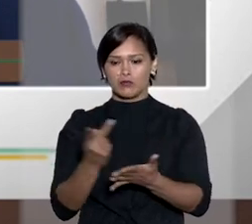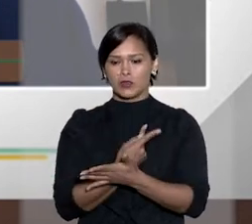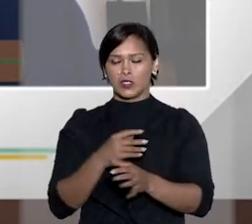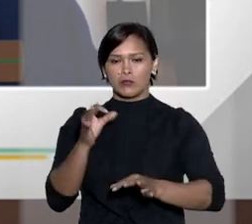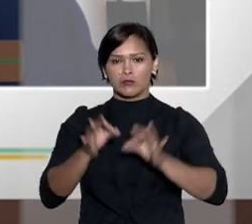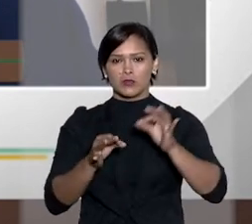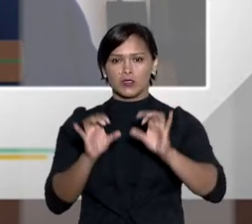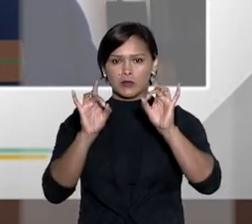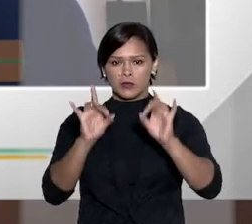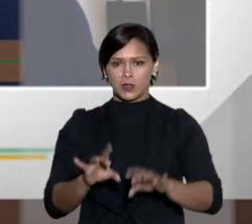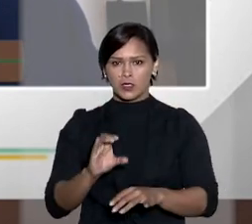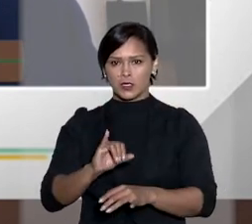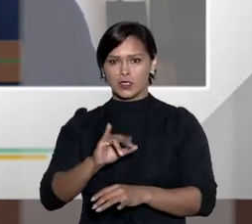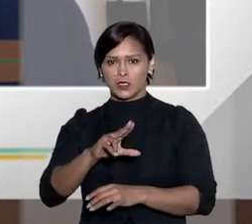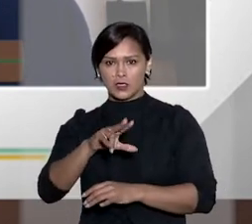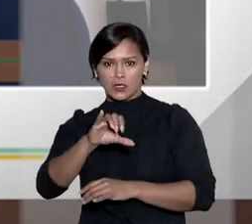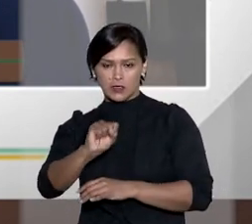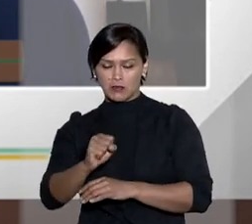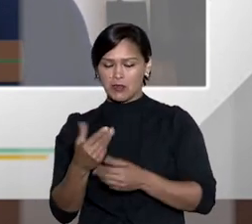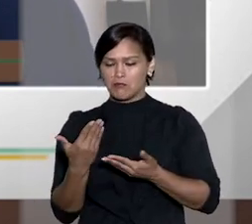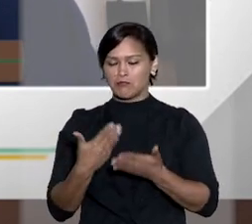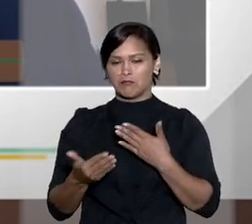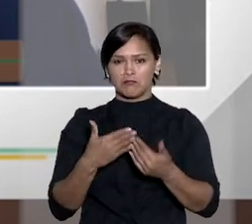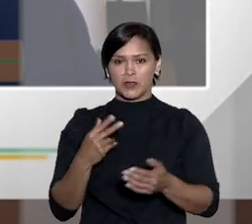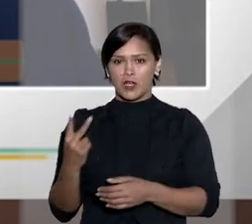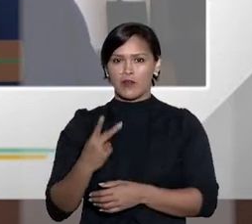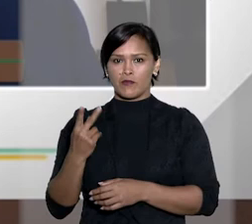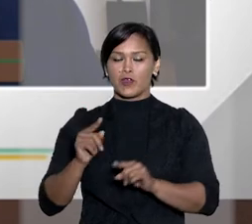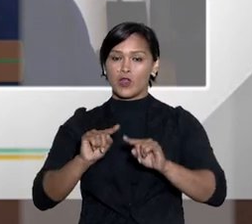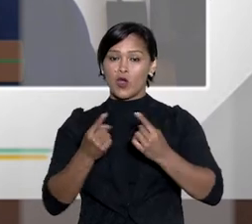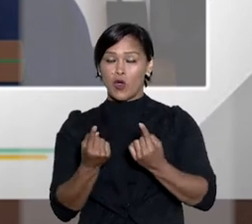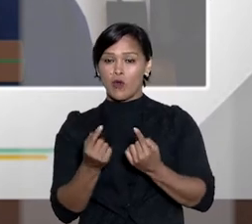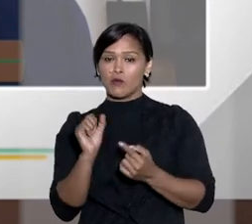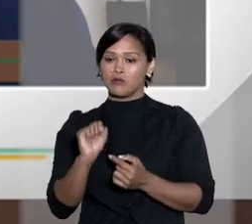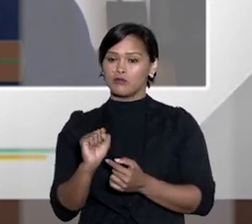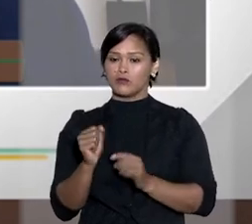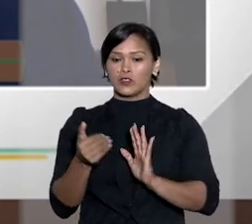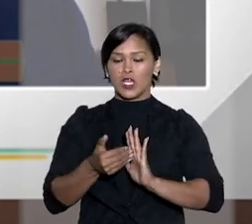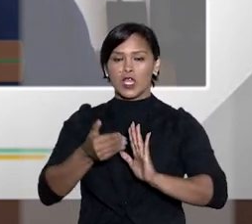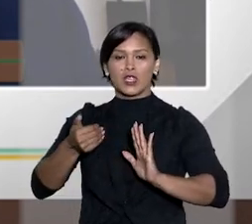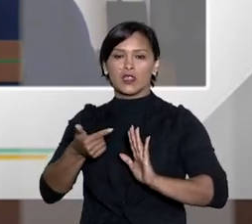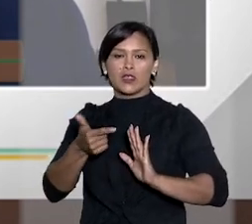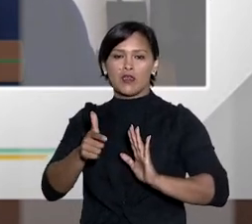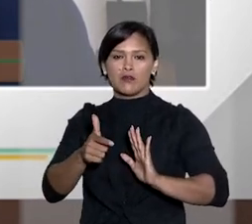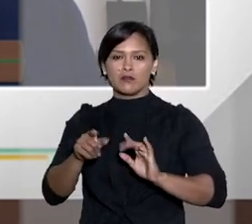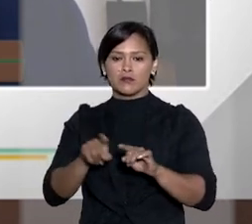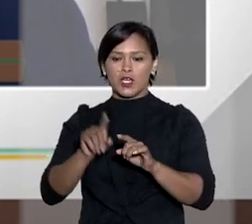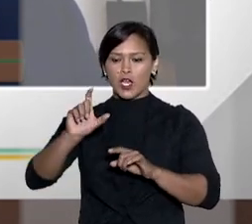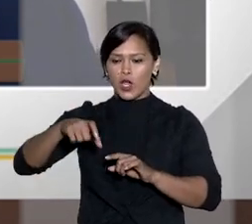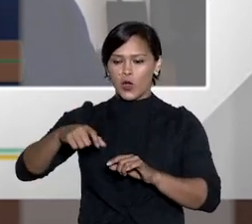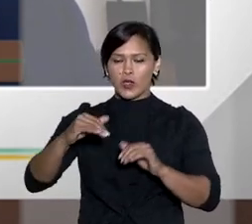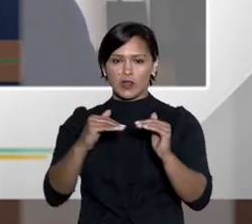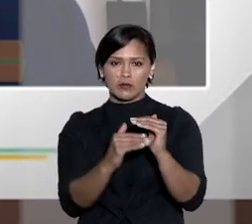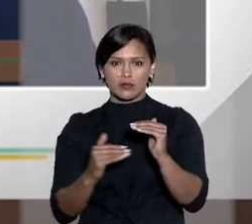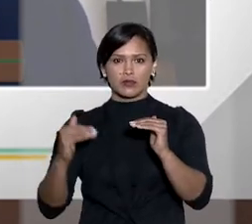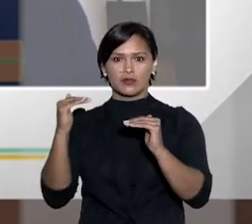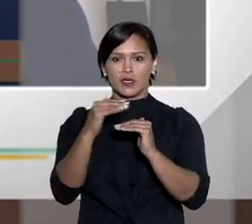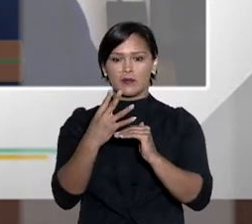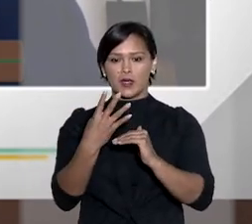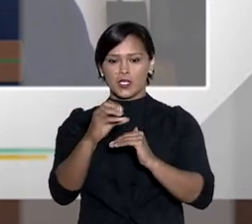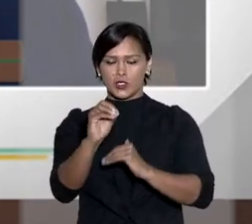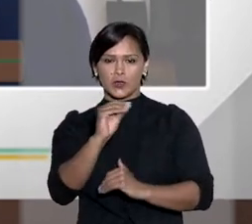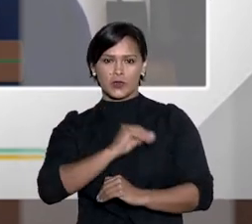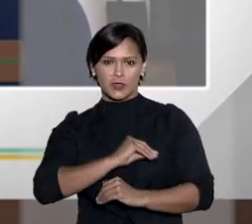homologatória do acordo poderá ser executado no sistema dos juizados especiais cíveis independente do valor ou você então